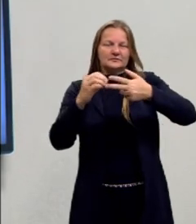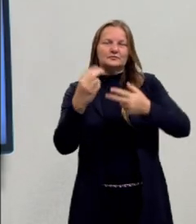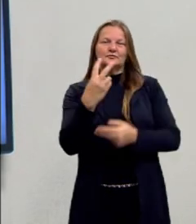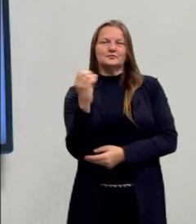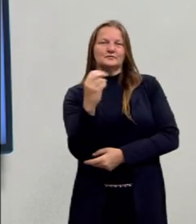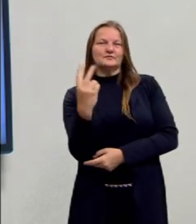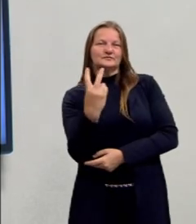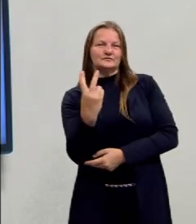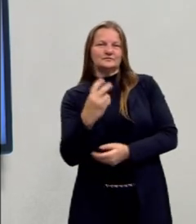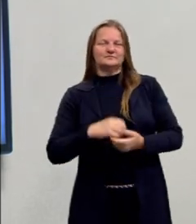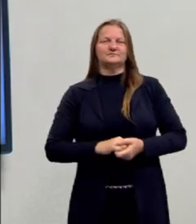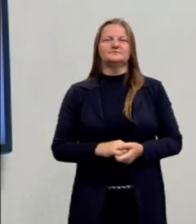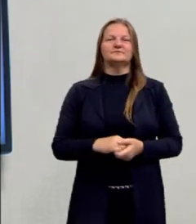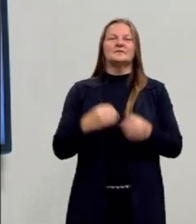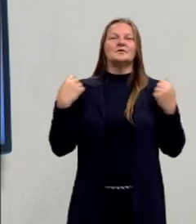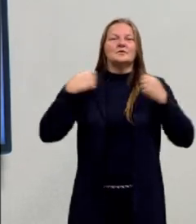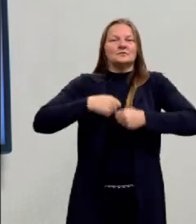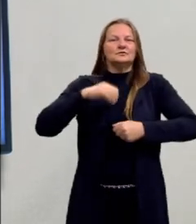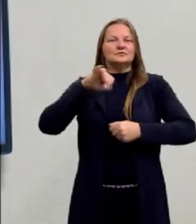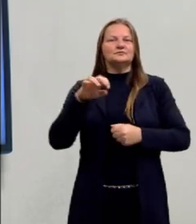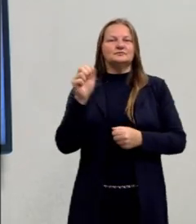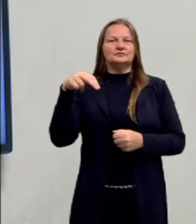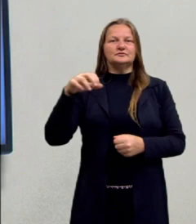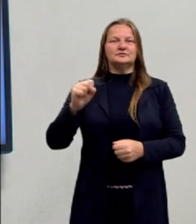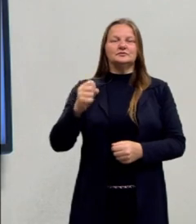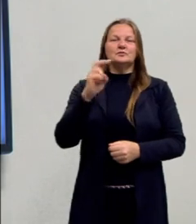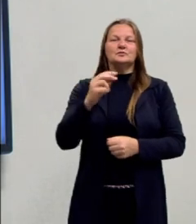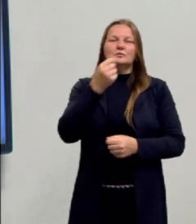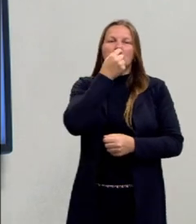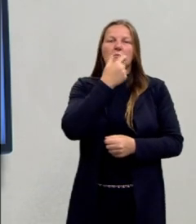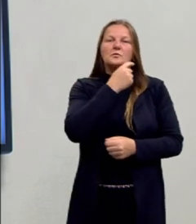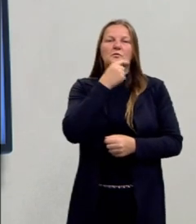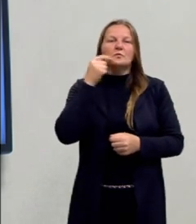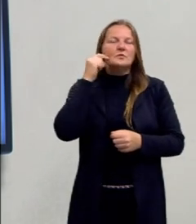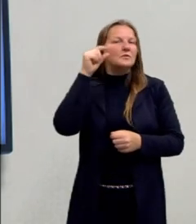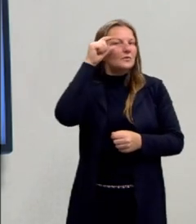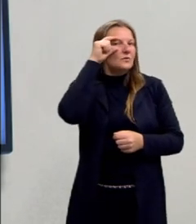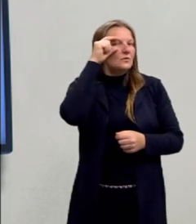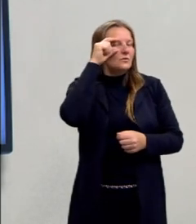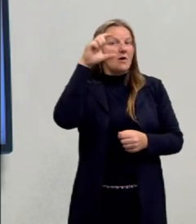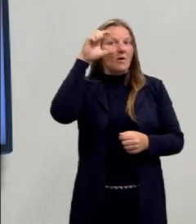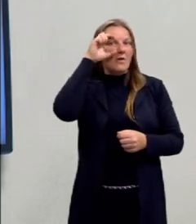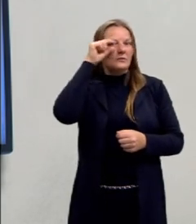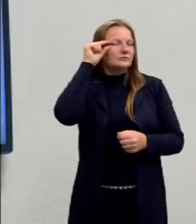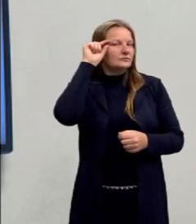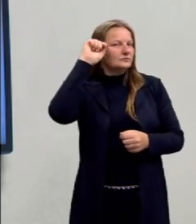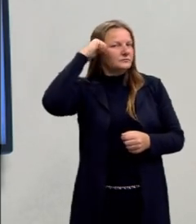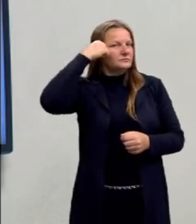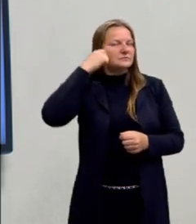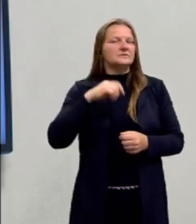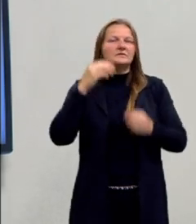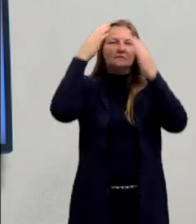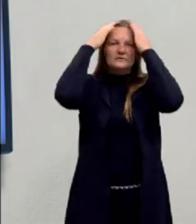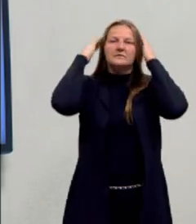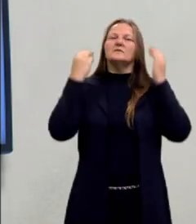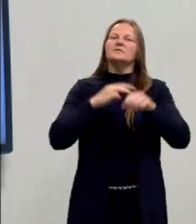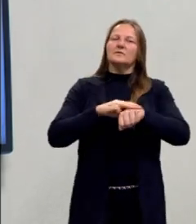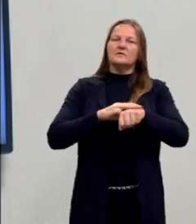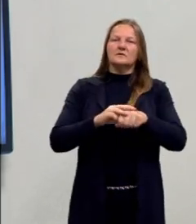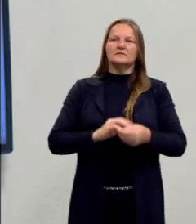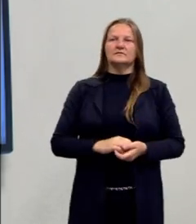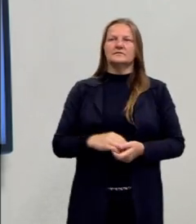2022, uma jaqueta jeans, uso barba, um óculos com armação preta, tenho cabelo castanho claro.